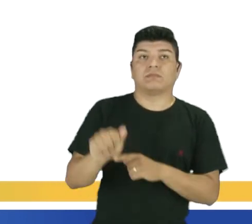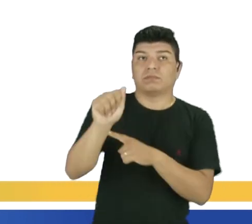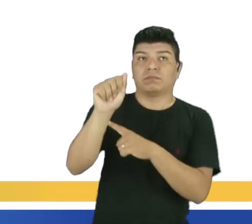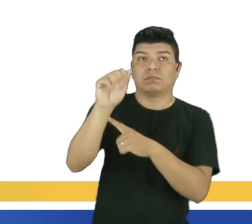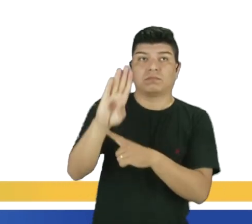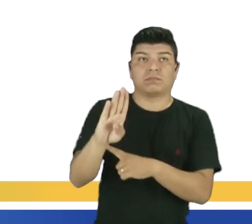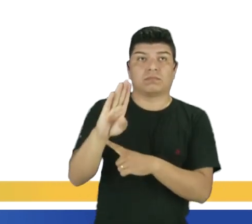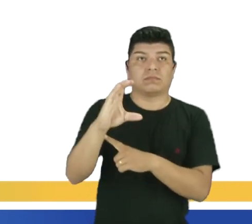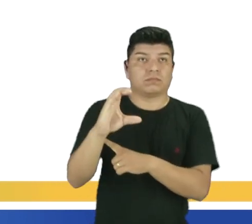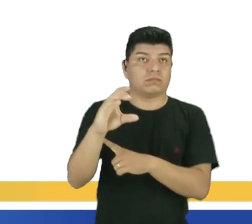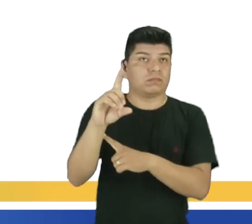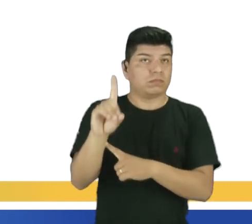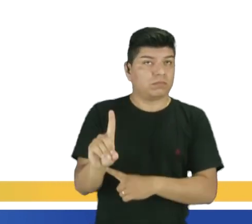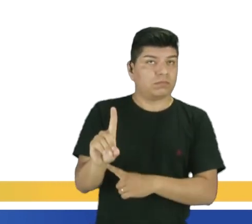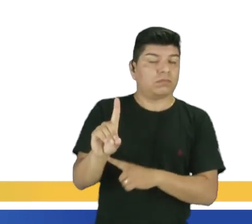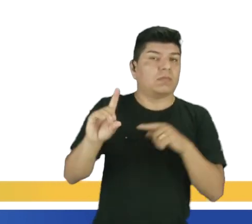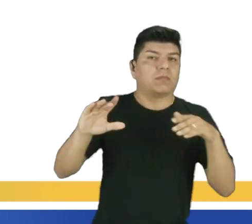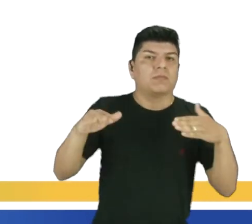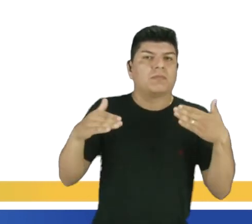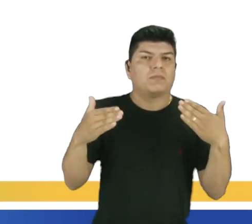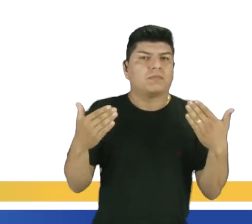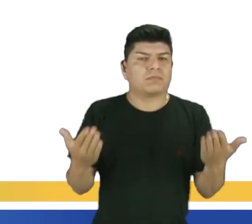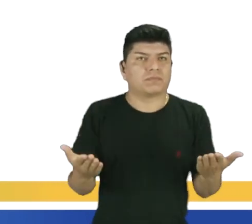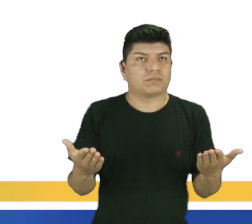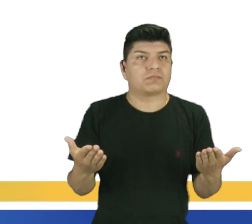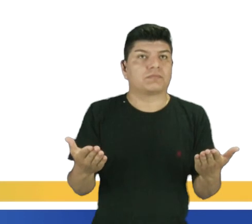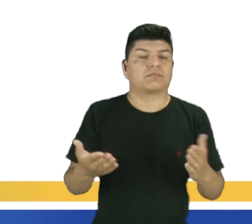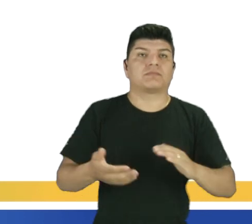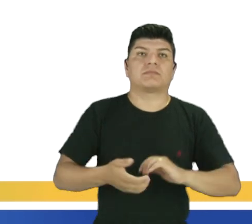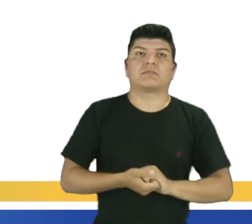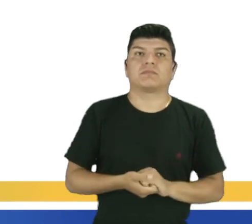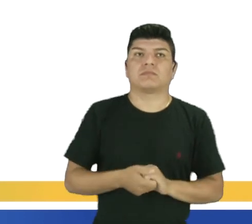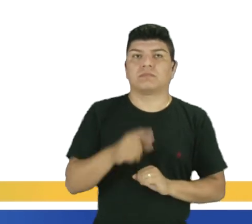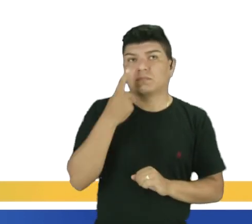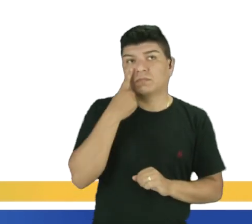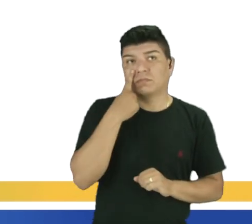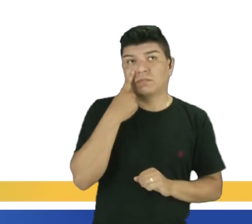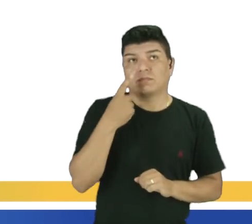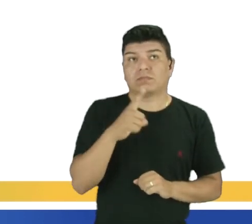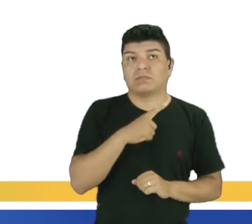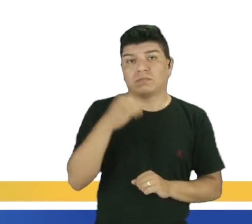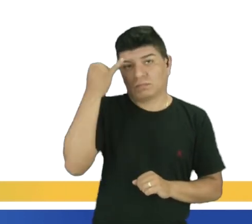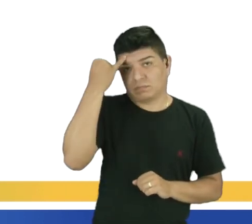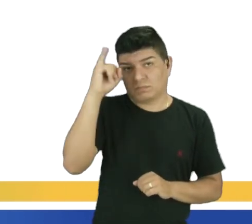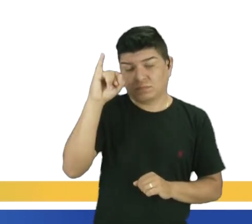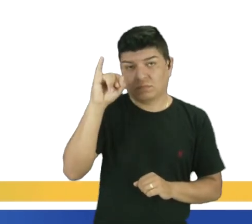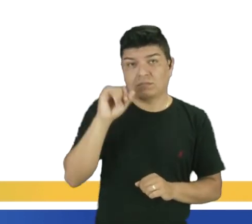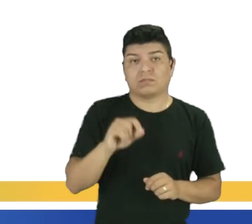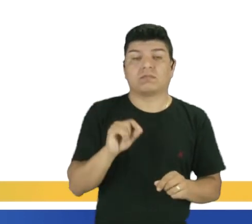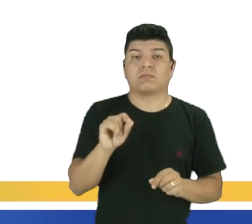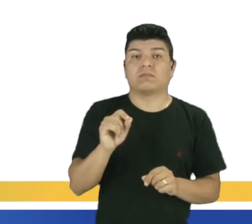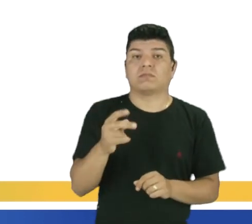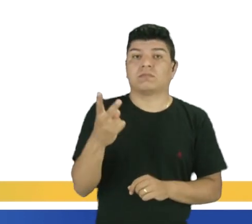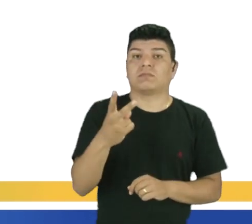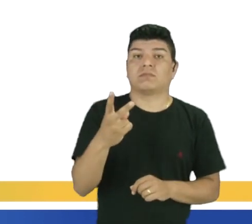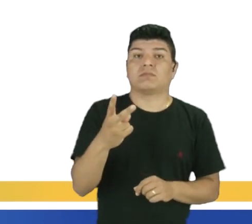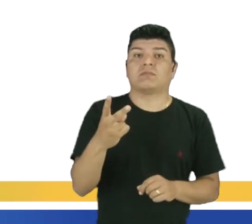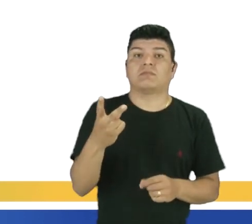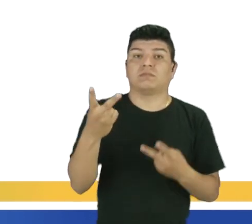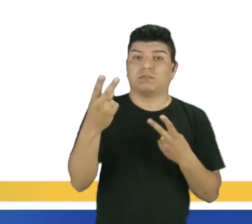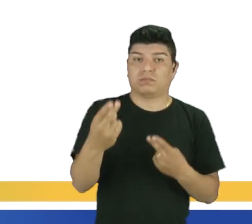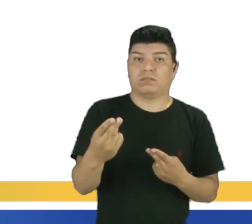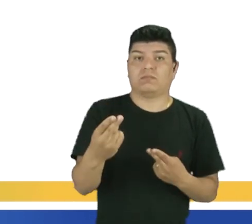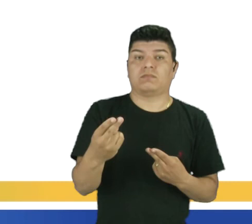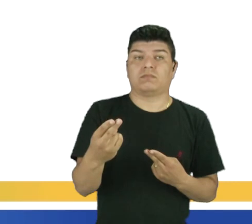either or, both, and, or as, ou so as. Nós vimos que quando eu tenho a ideia, né, de duas ao mesmo tempo,